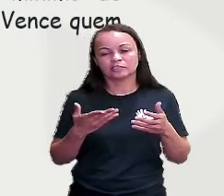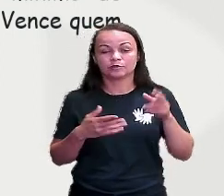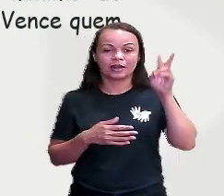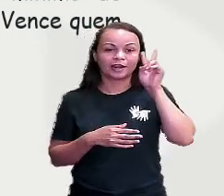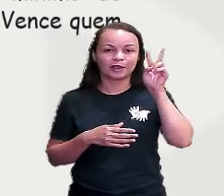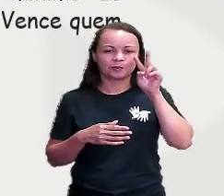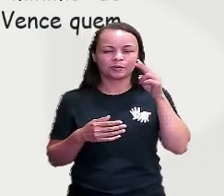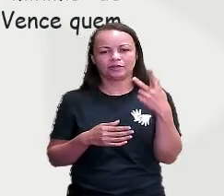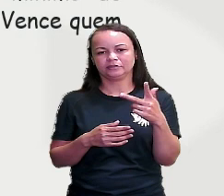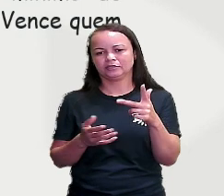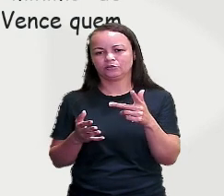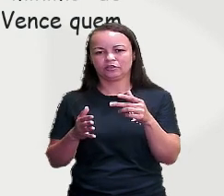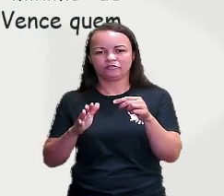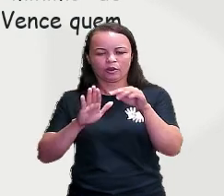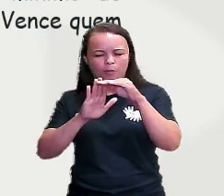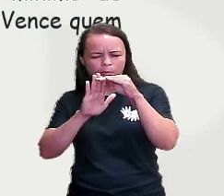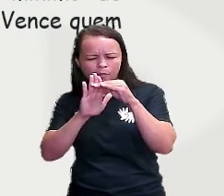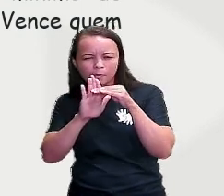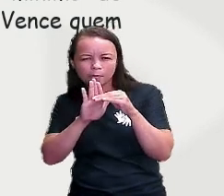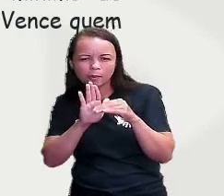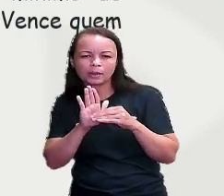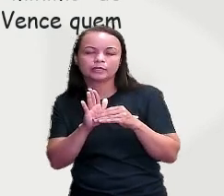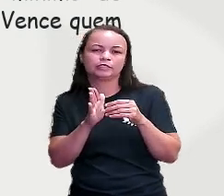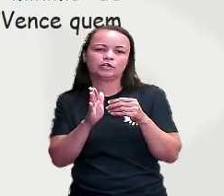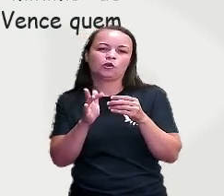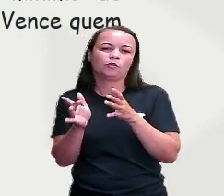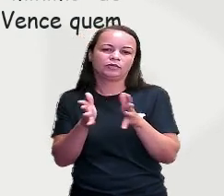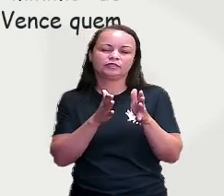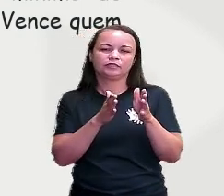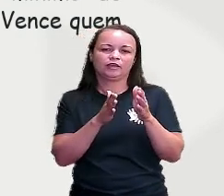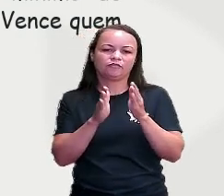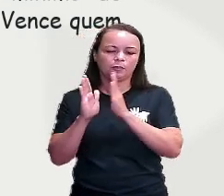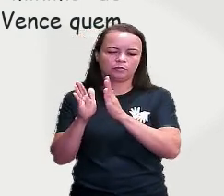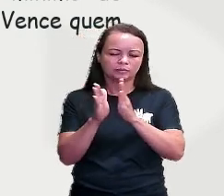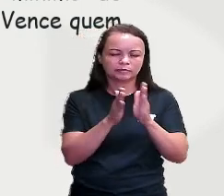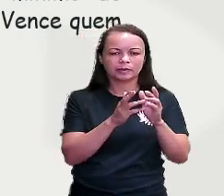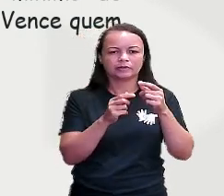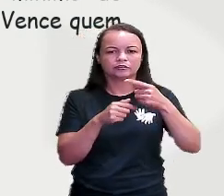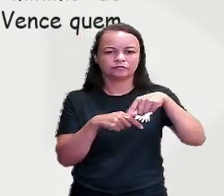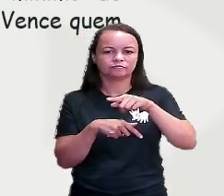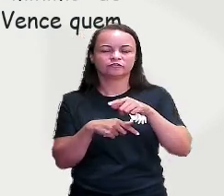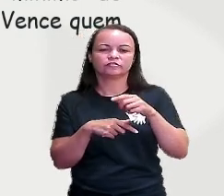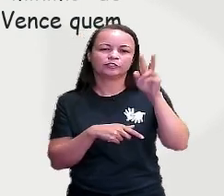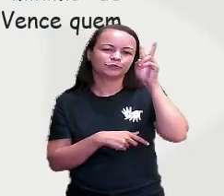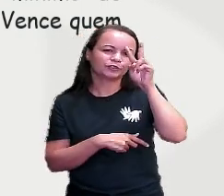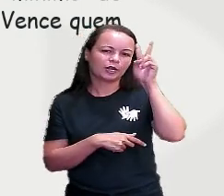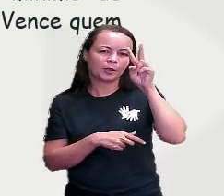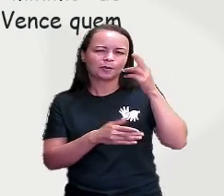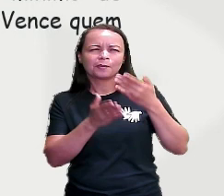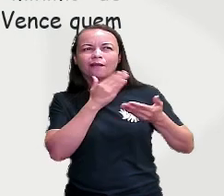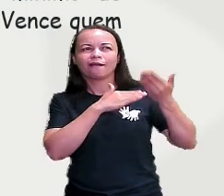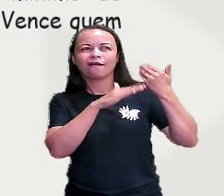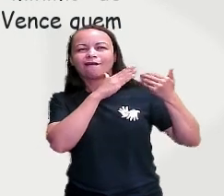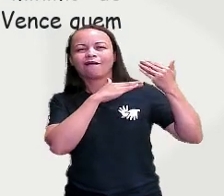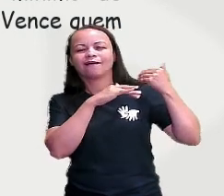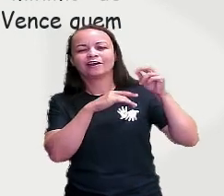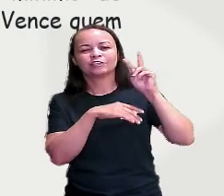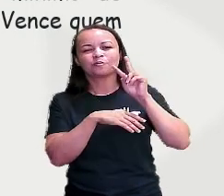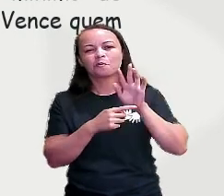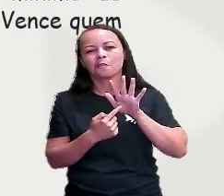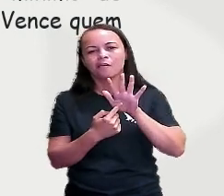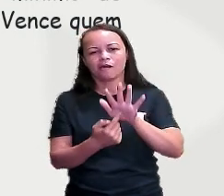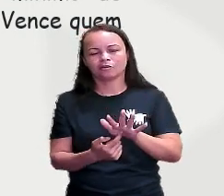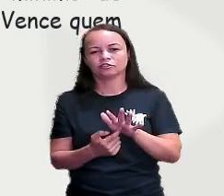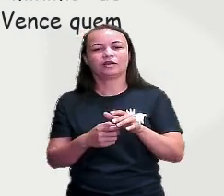quando a gente vai preenchendo, a gente observa que cada categoria ali também vai nos relembrar aí, né? Vai nos mostrar